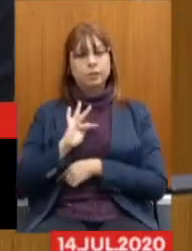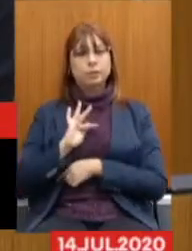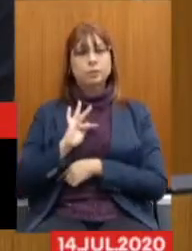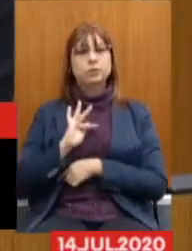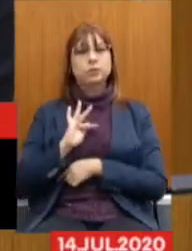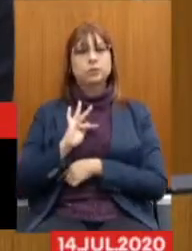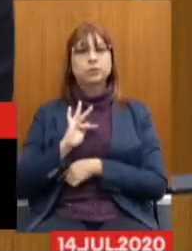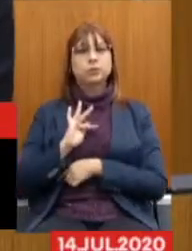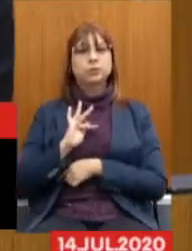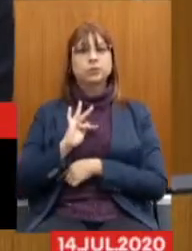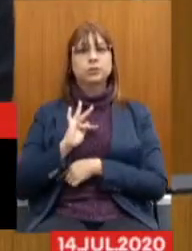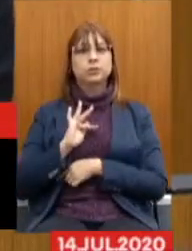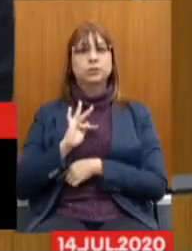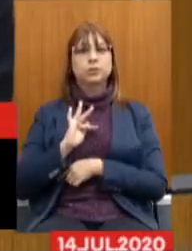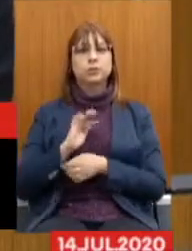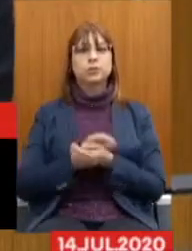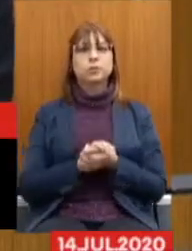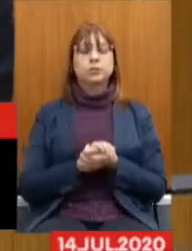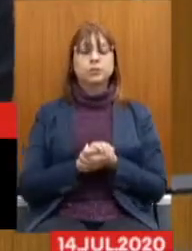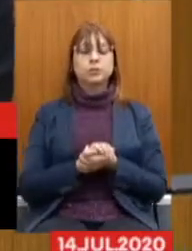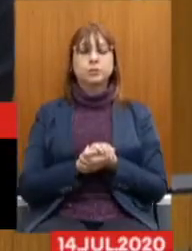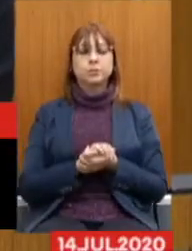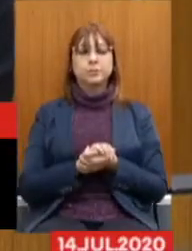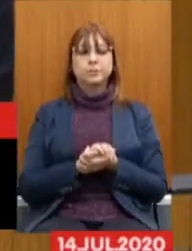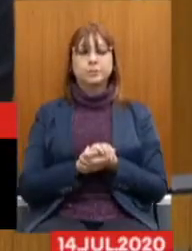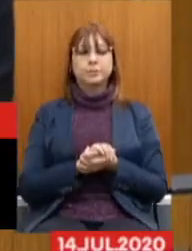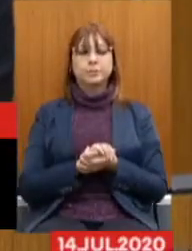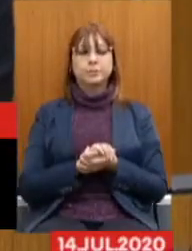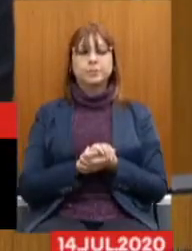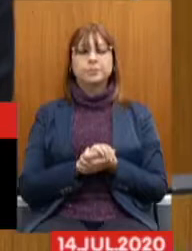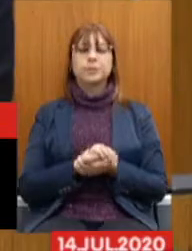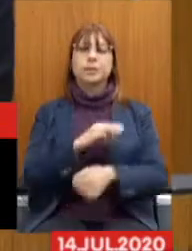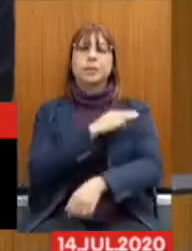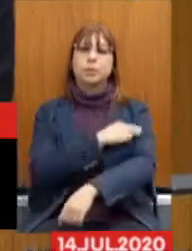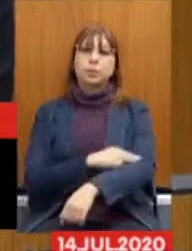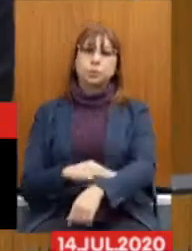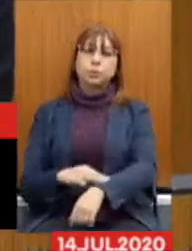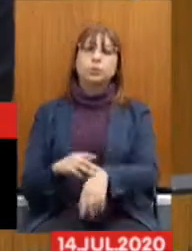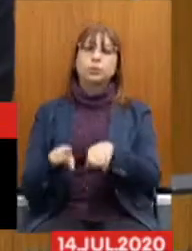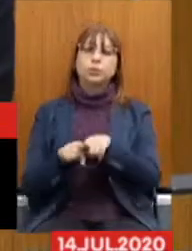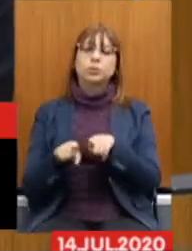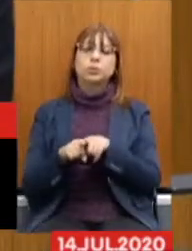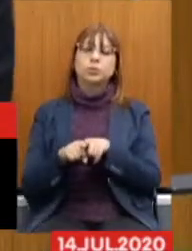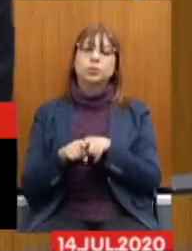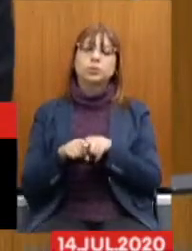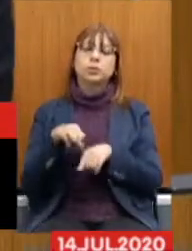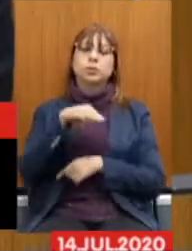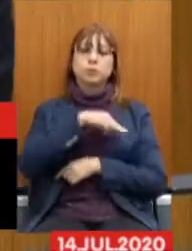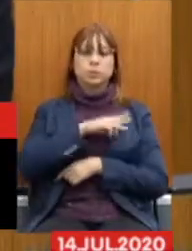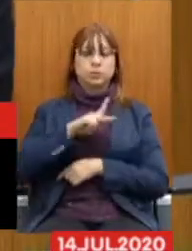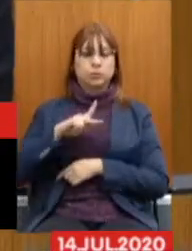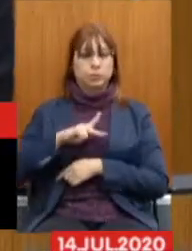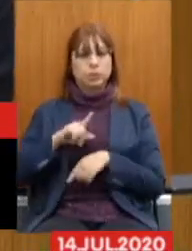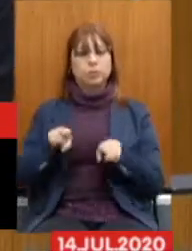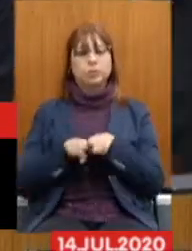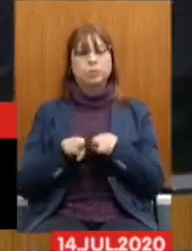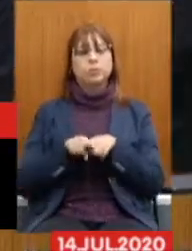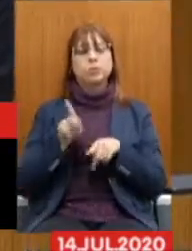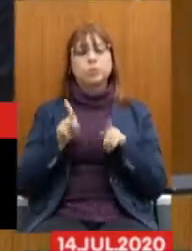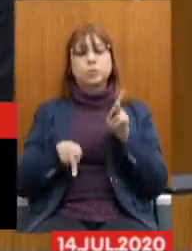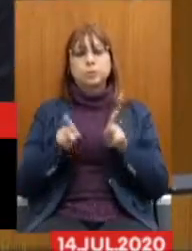os membros das carreiras da magistratura, do Ministério Público, da Procuradoria